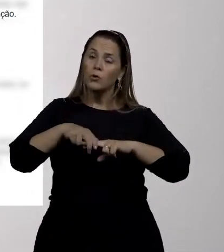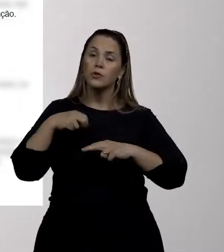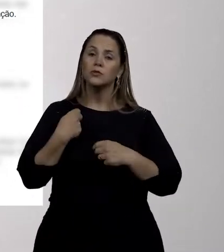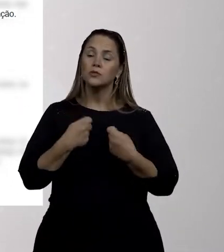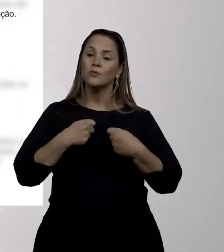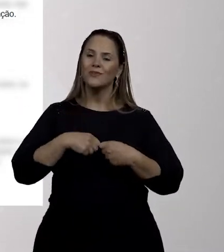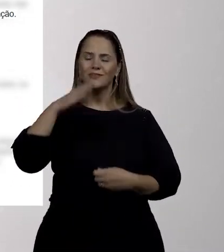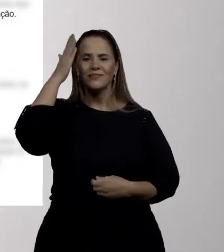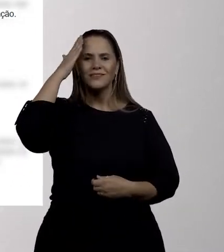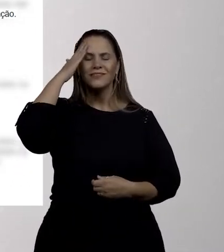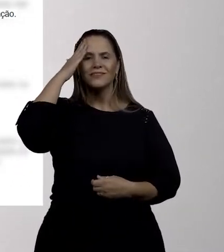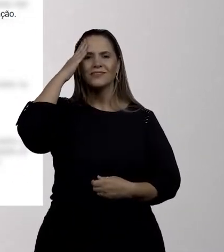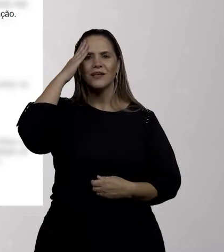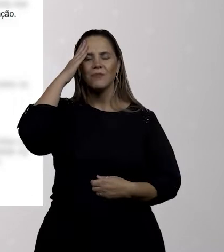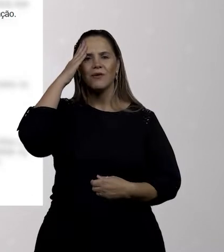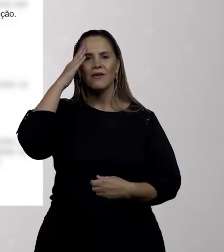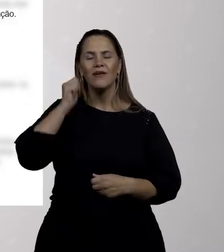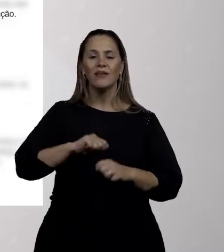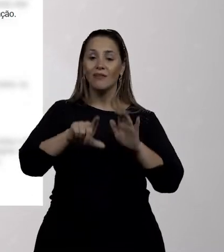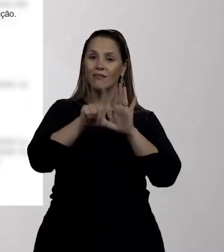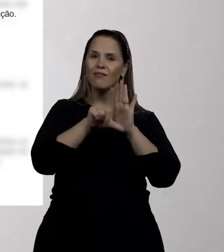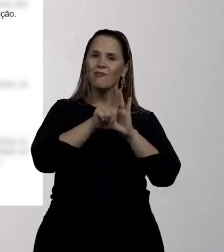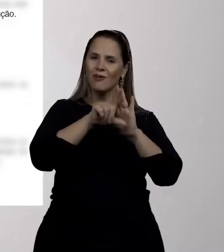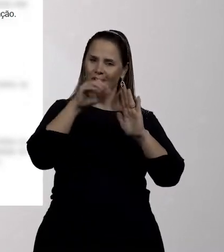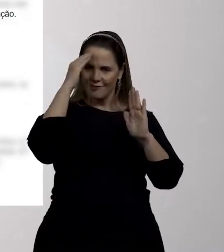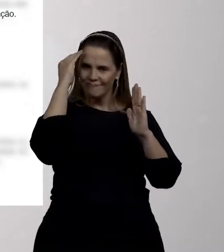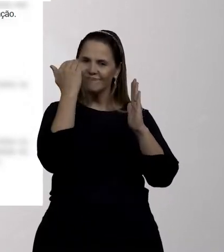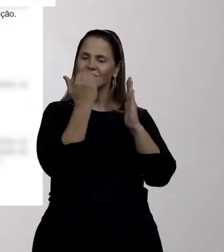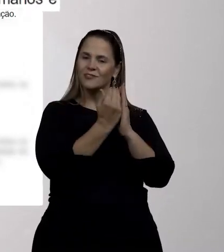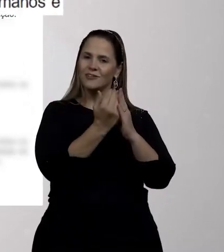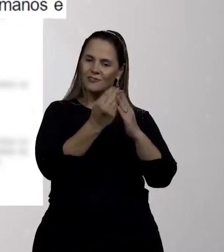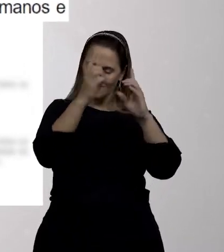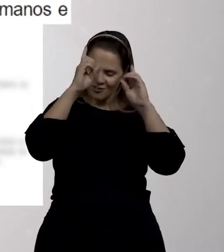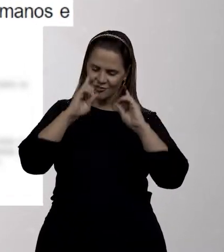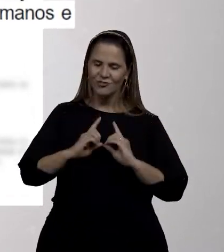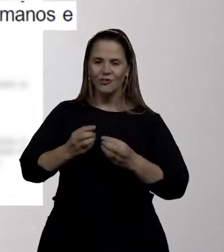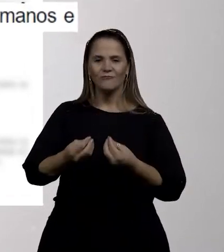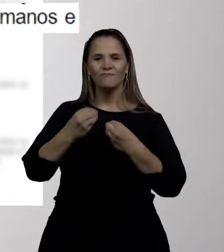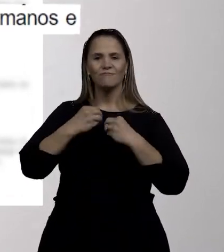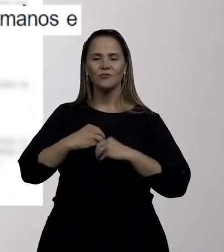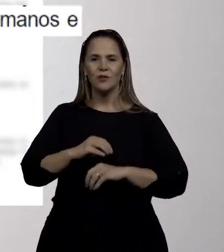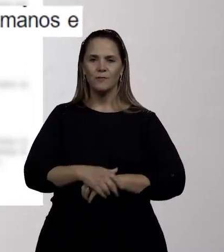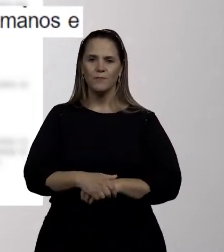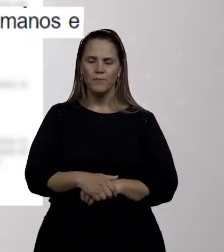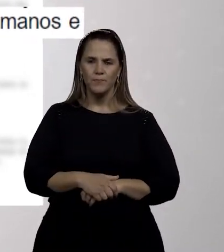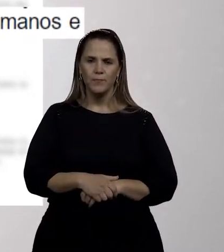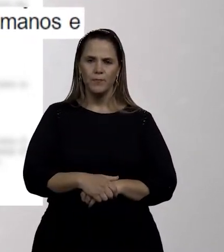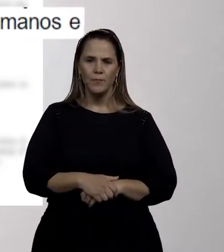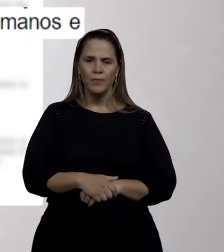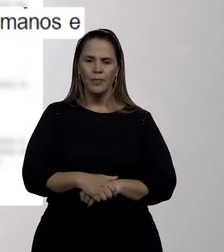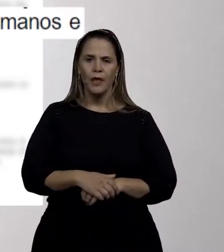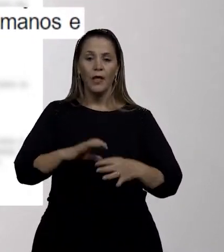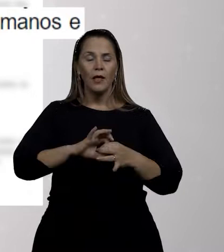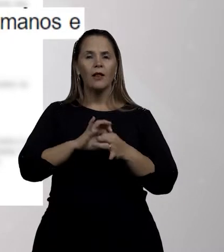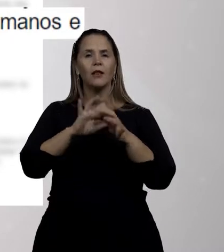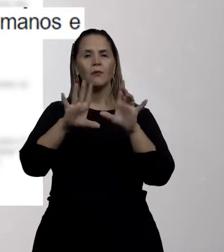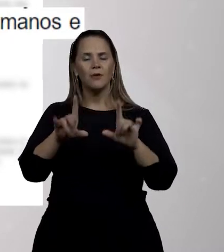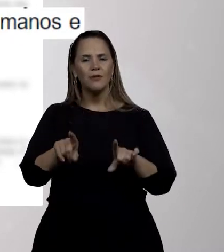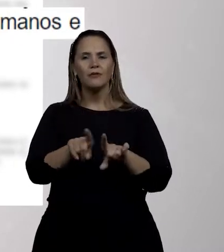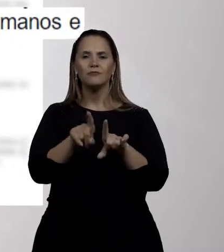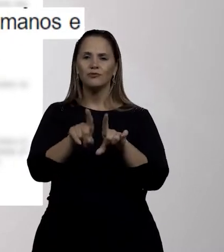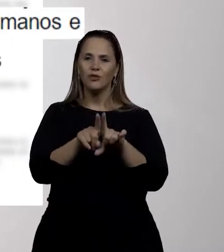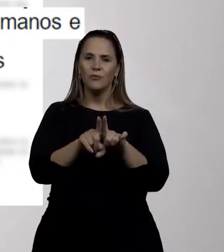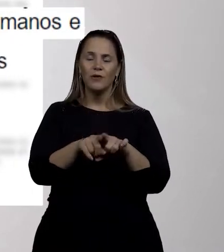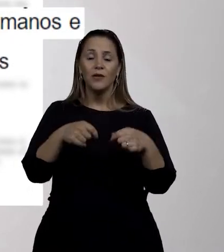para assegurar que tenham o pleno gozo de todos os direitos humanos e liberdades fundamentais. Devem